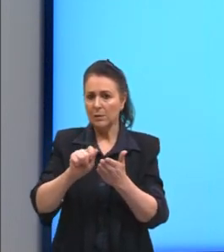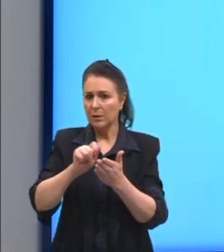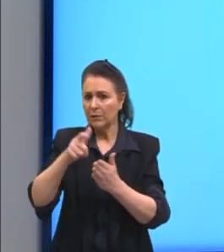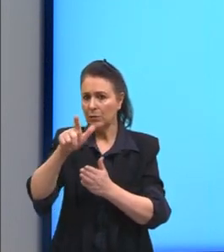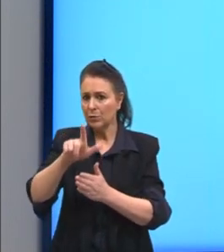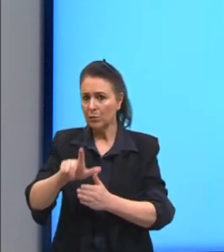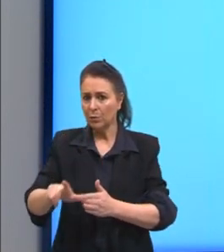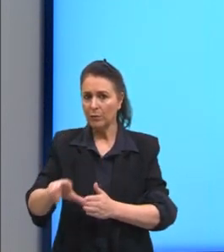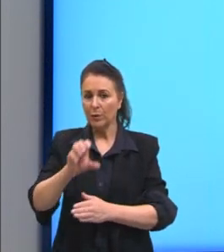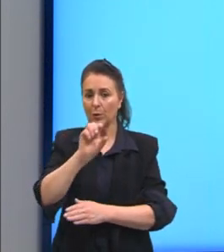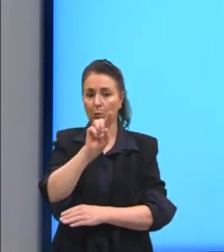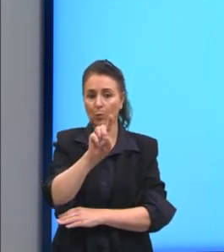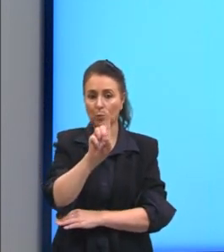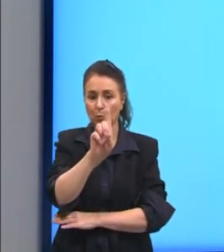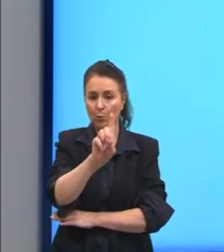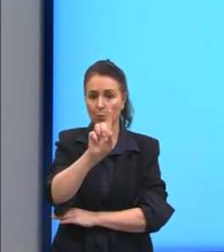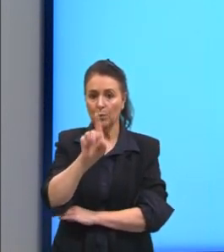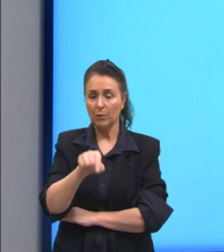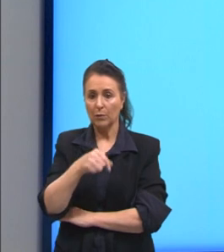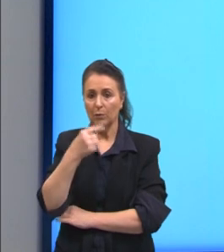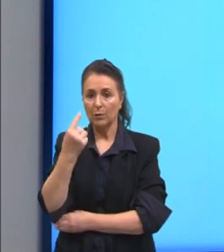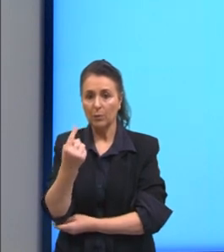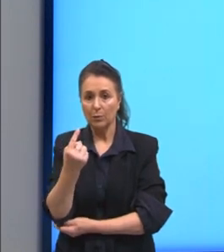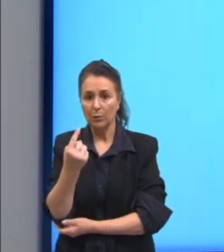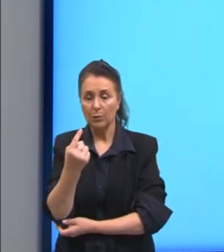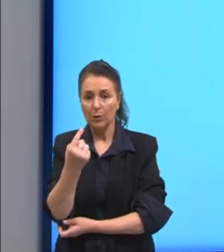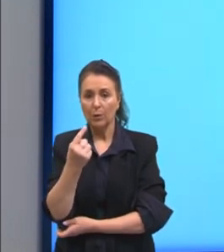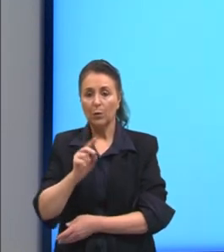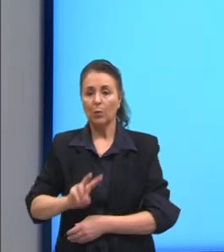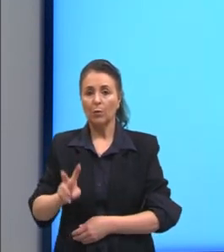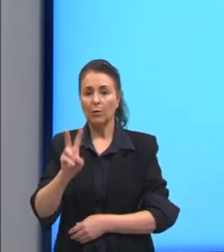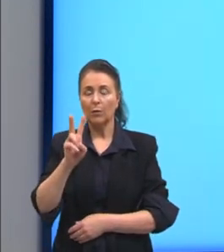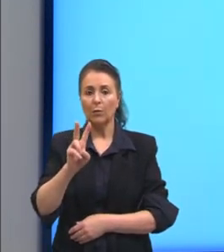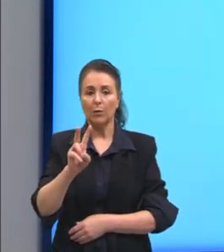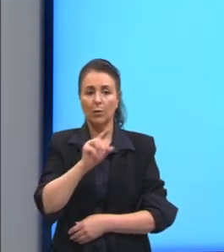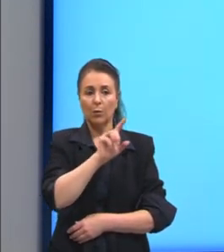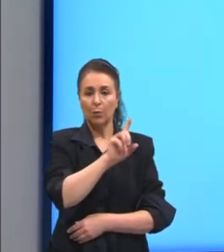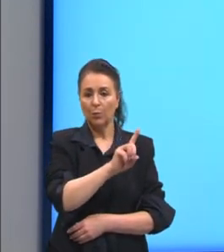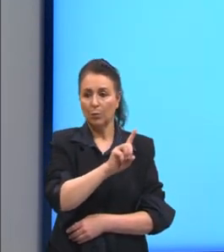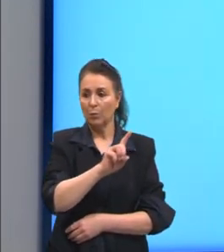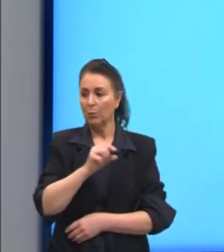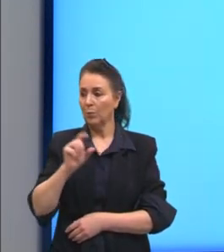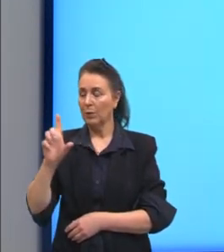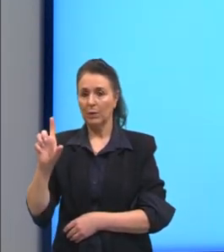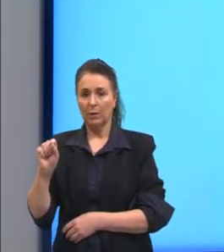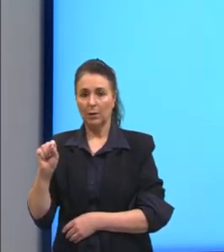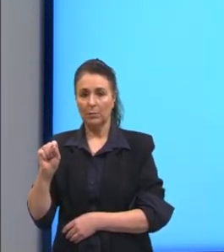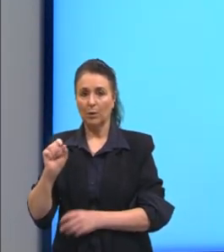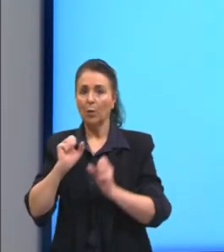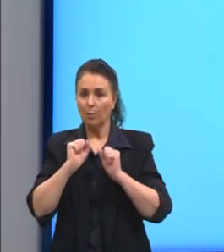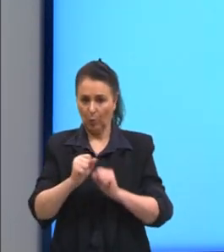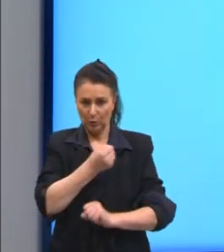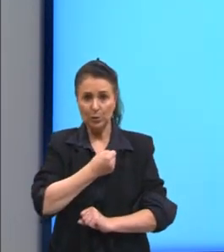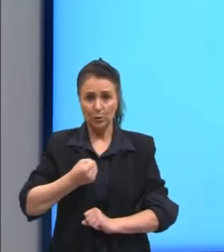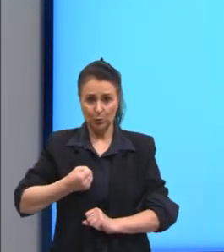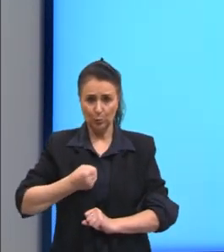1,1, eu já tenho um valor que fica entre 1 e 10. Ah, pode ser um número com vírgula, mas não tem problema. O que